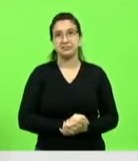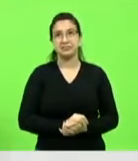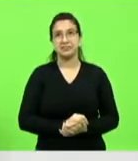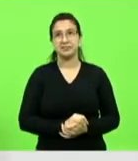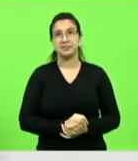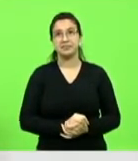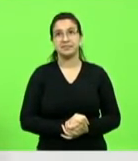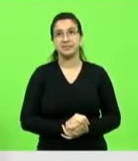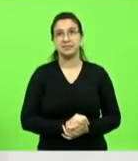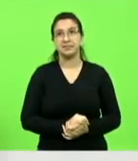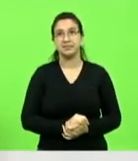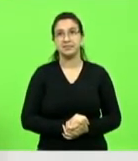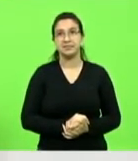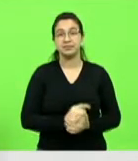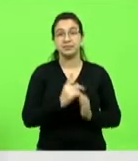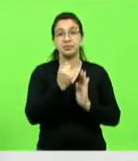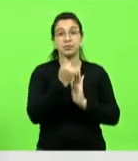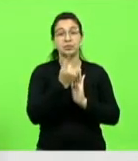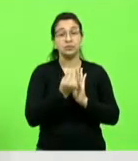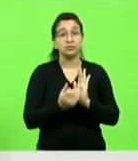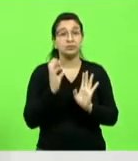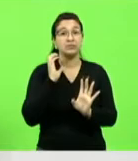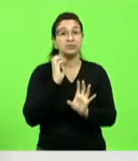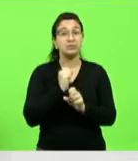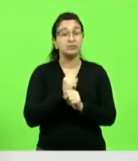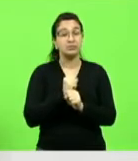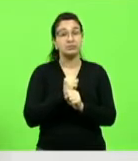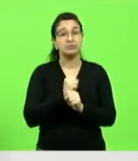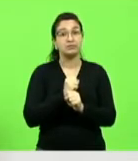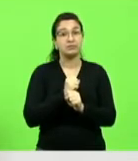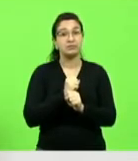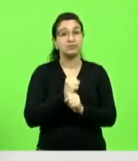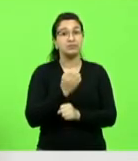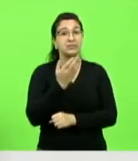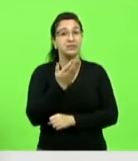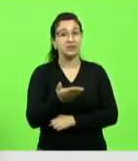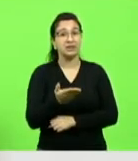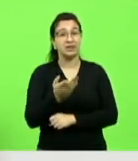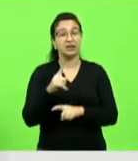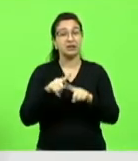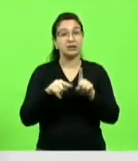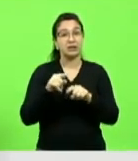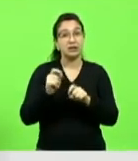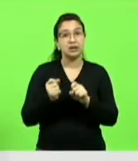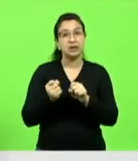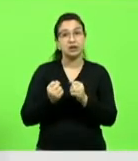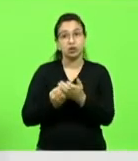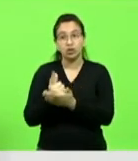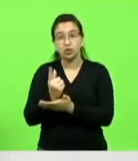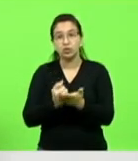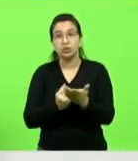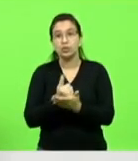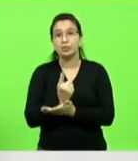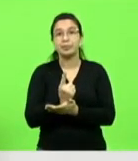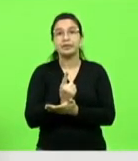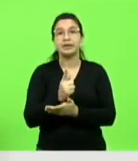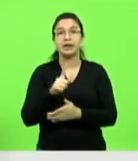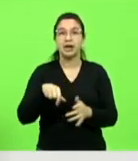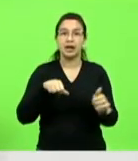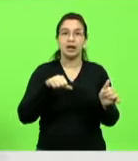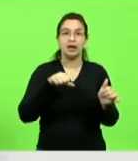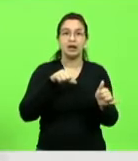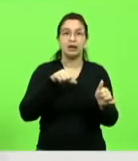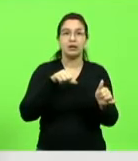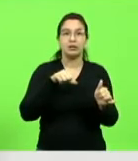O custo desses insumos, ou dessa matéria-prima, que é transformada em ração,